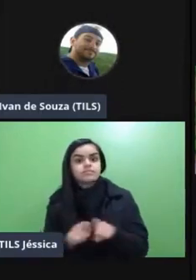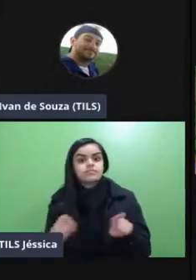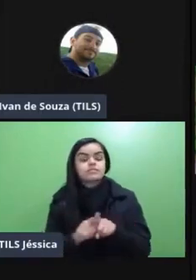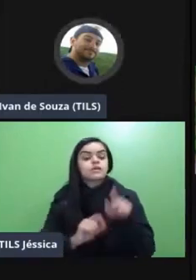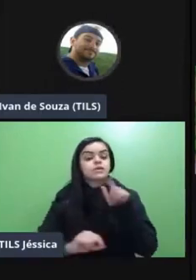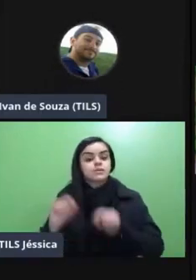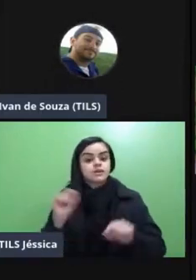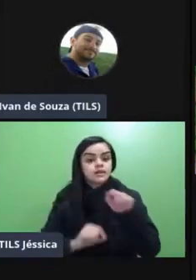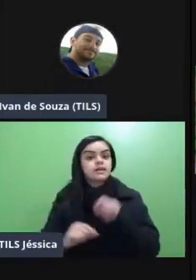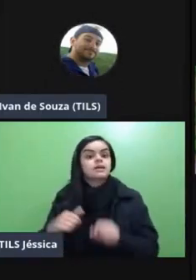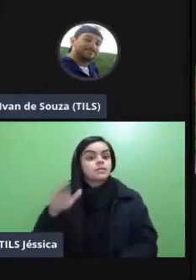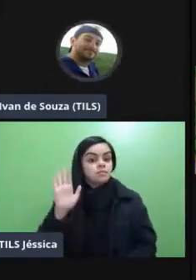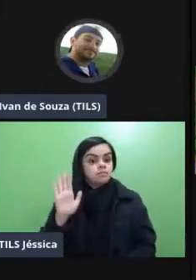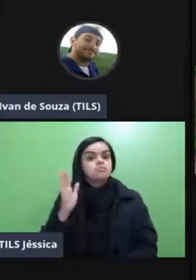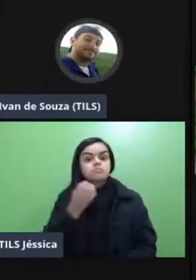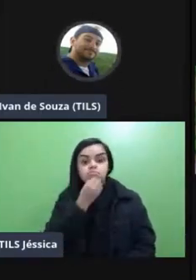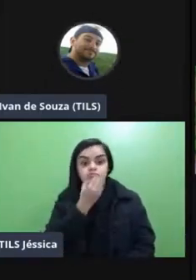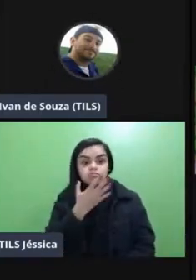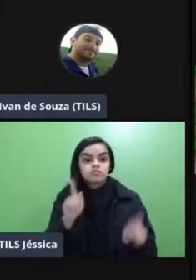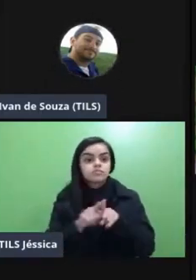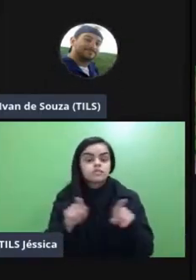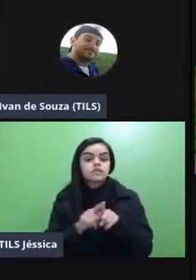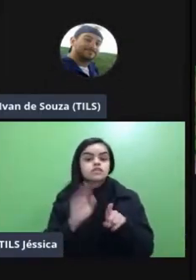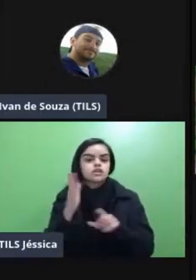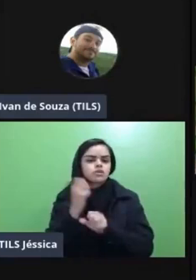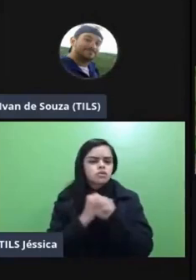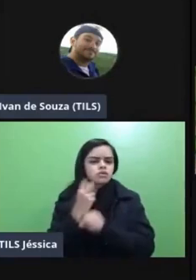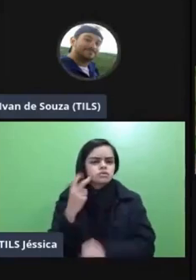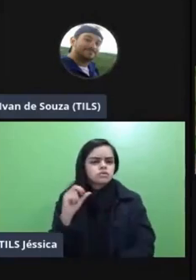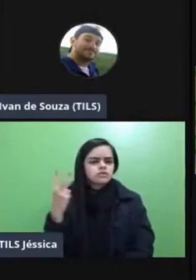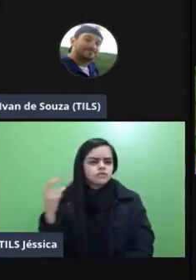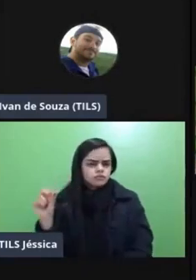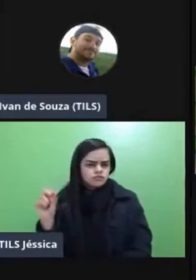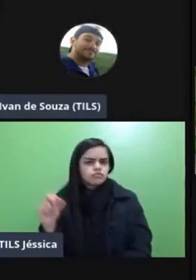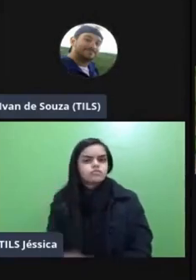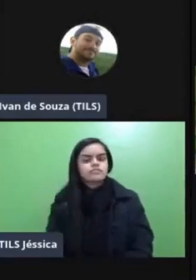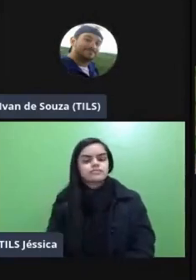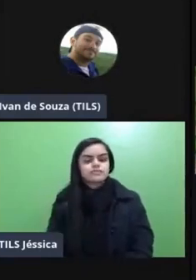um pouco mais disruptivos como estava colocado até 2020 no começo do ano né